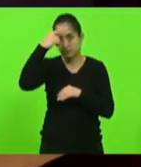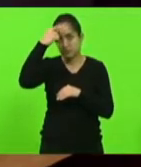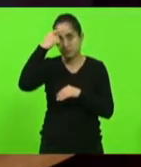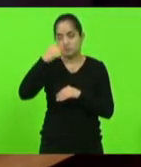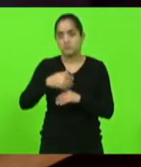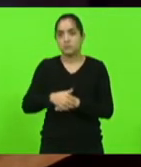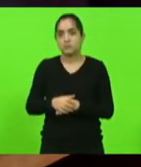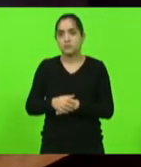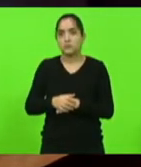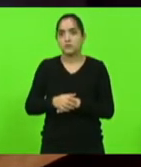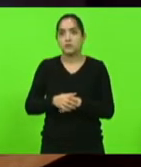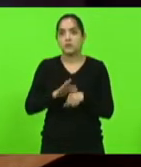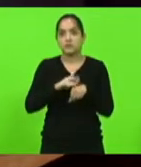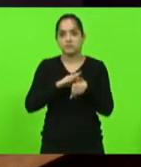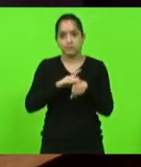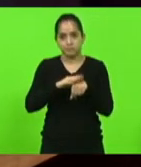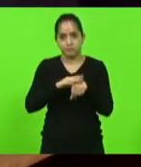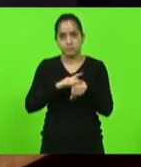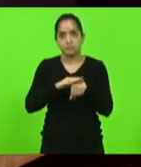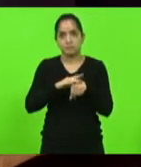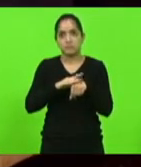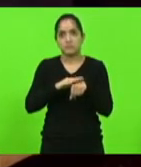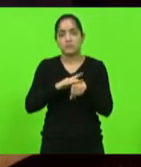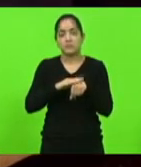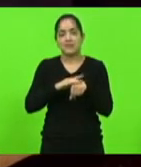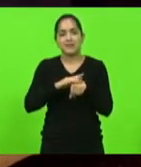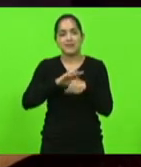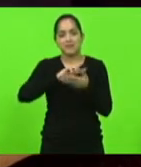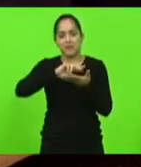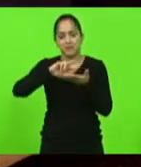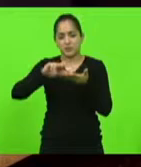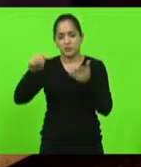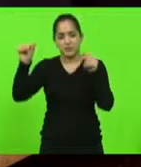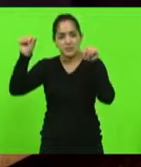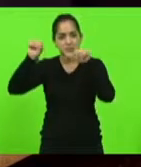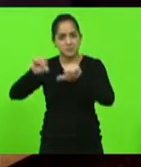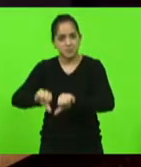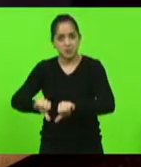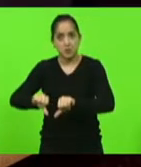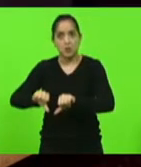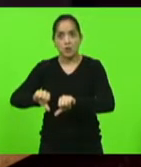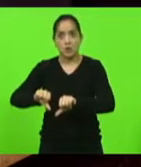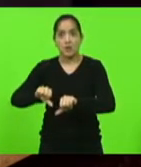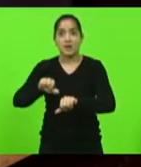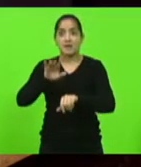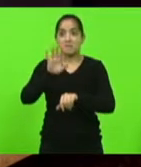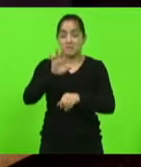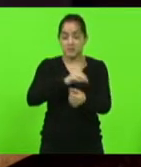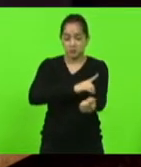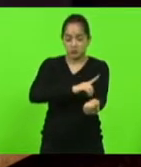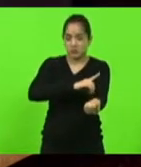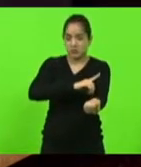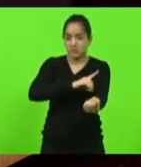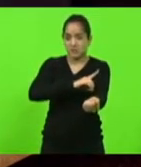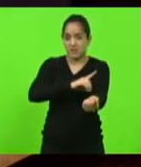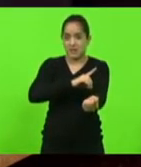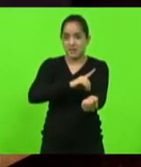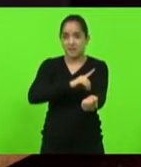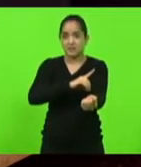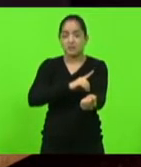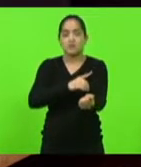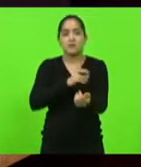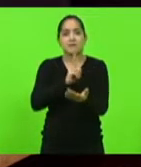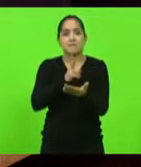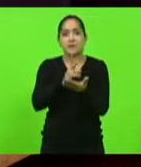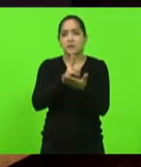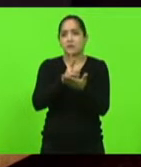doenças piores do que o diabético. Só que os sintomas do diabético ficando em jejum é horrível. Há 26 anos eu